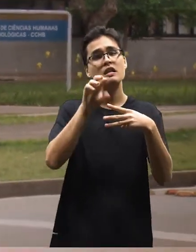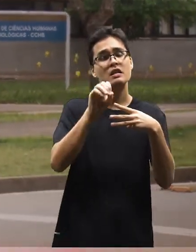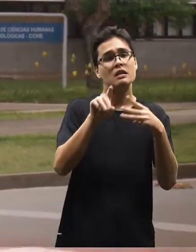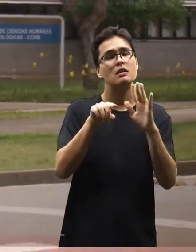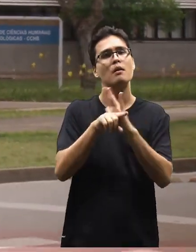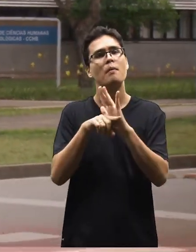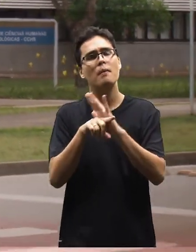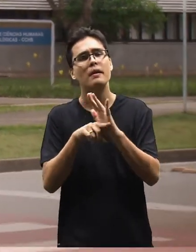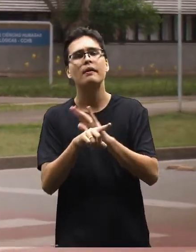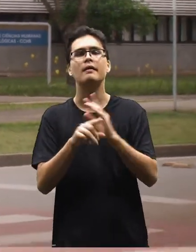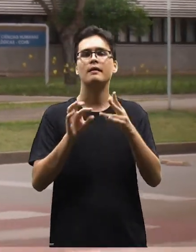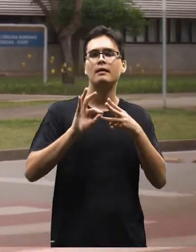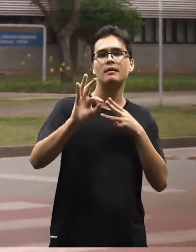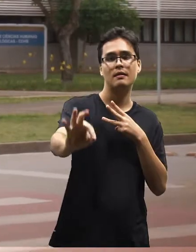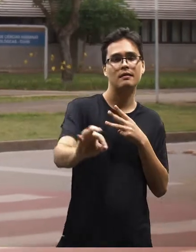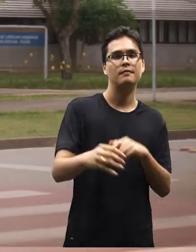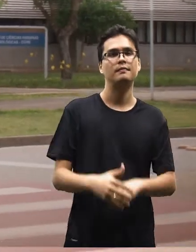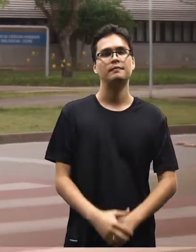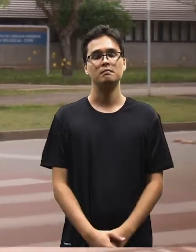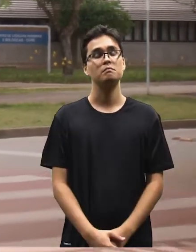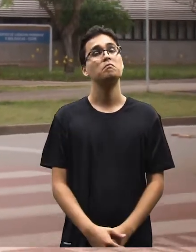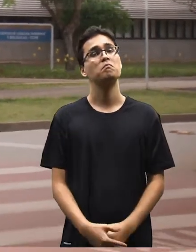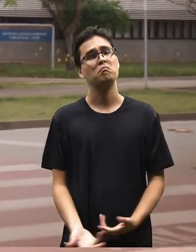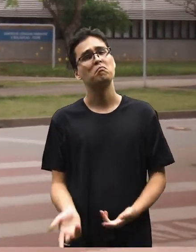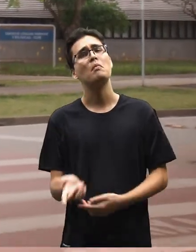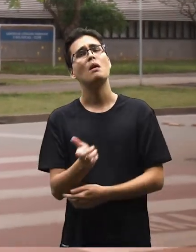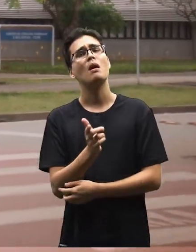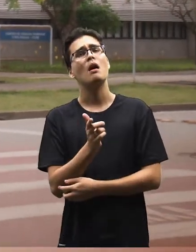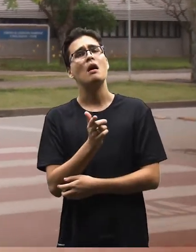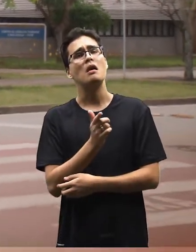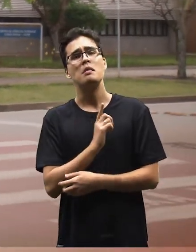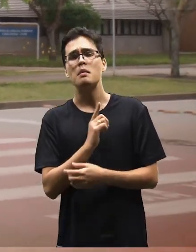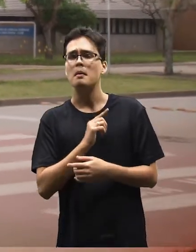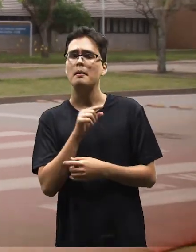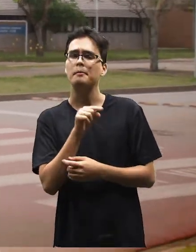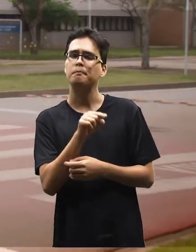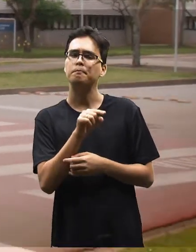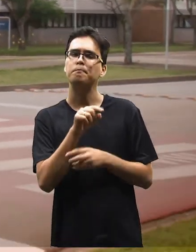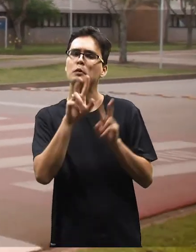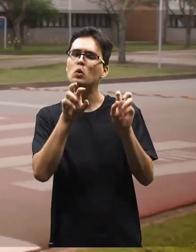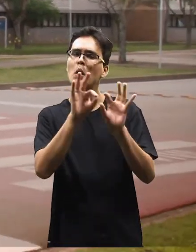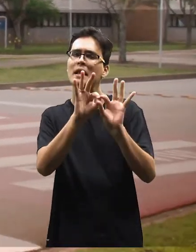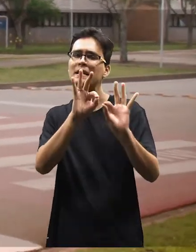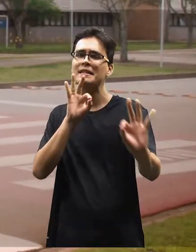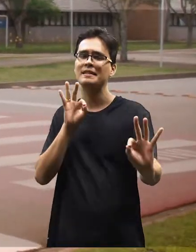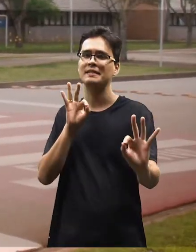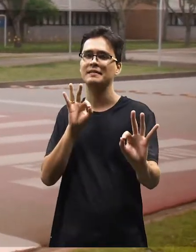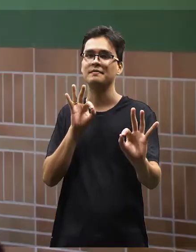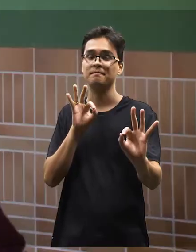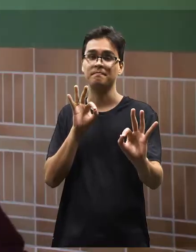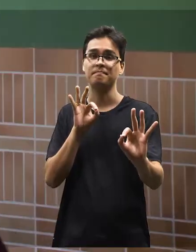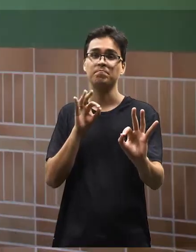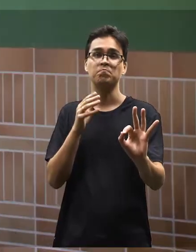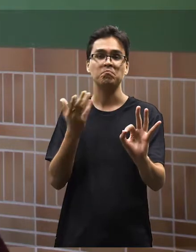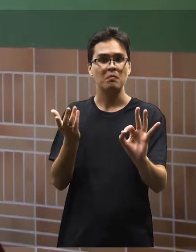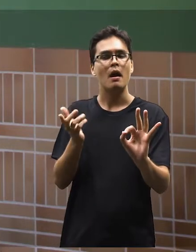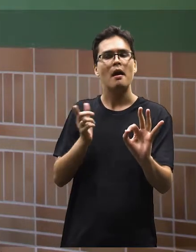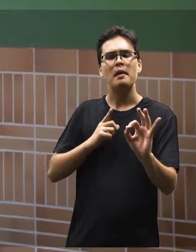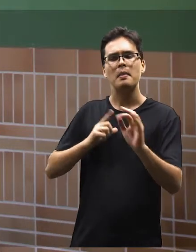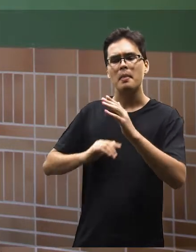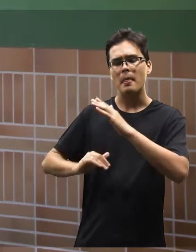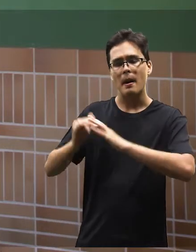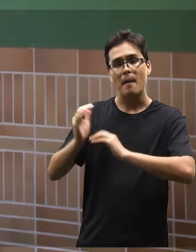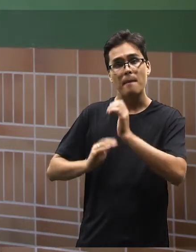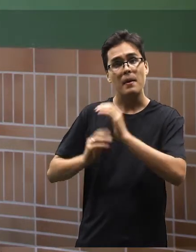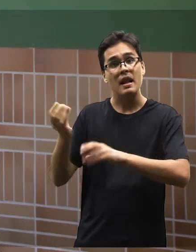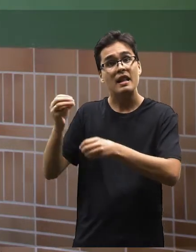pesquisa e extensão constantemente. Tem essa questão da extensão, Então, assim, além da questão da